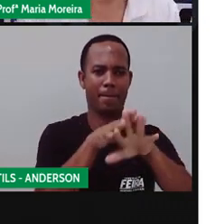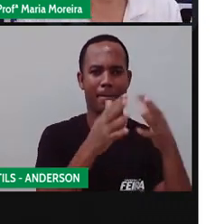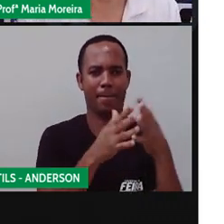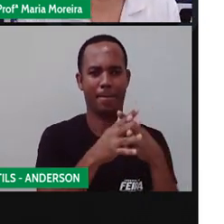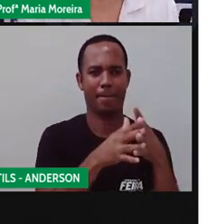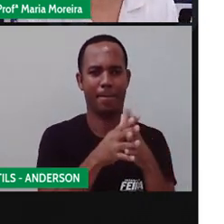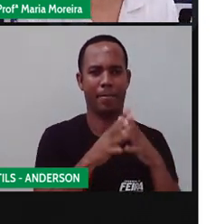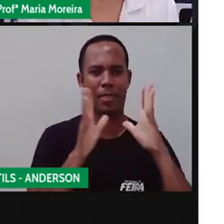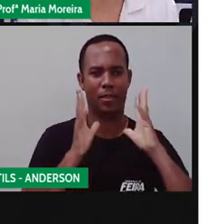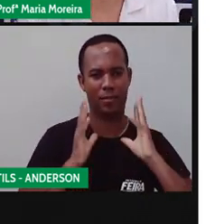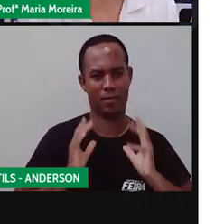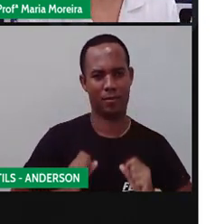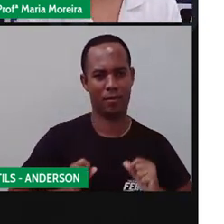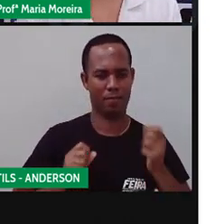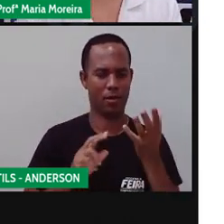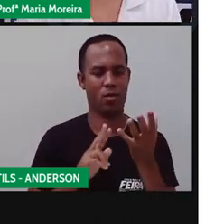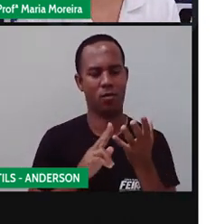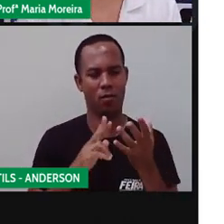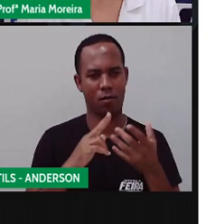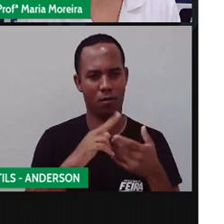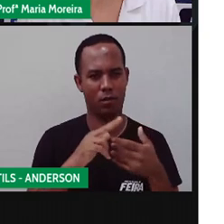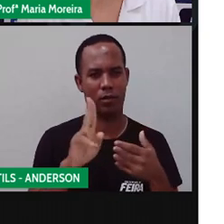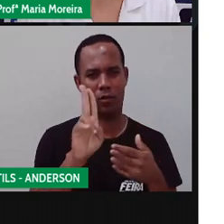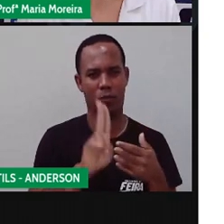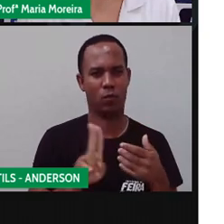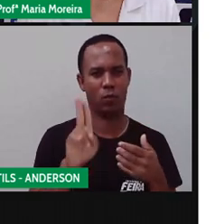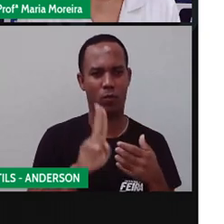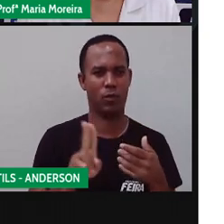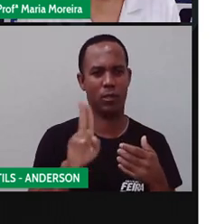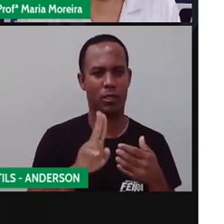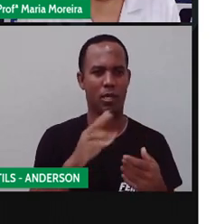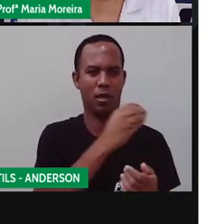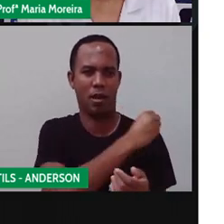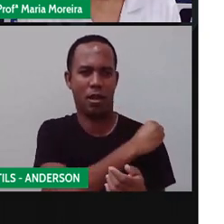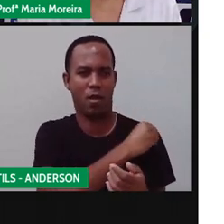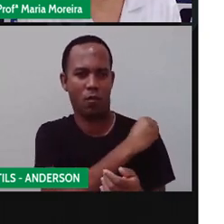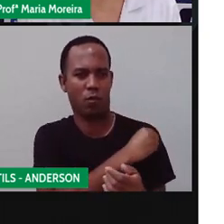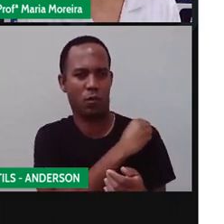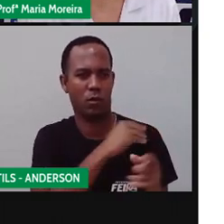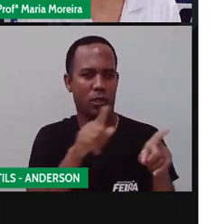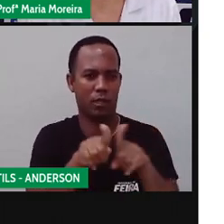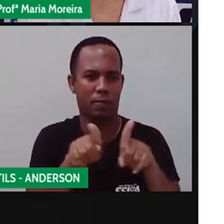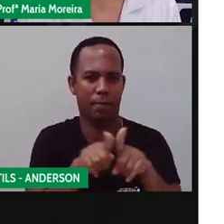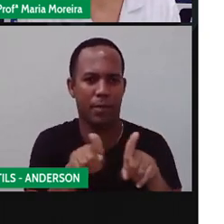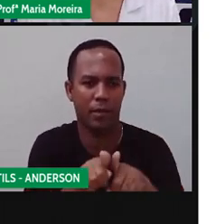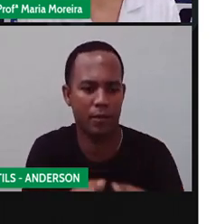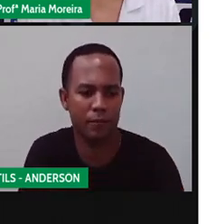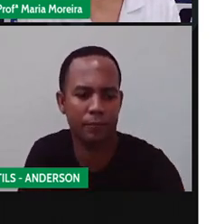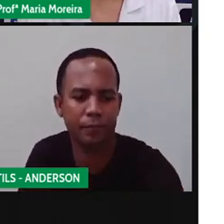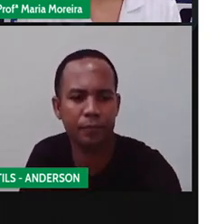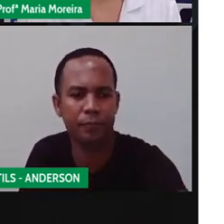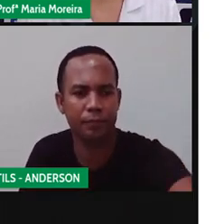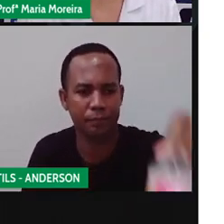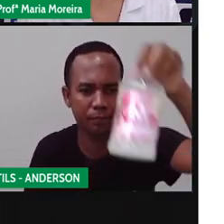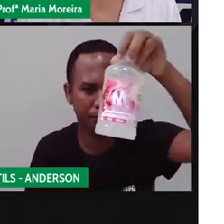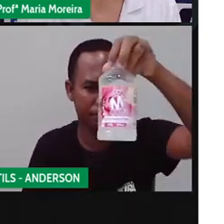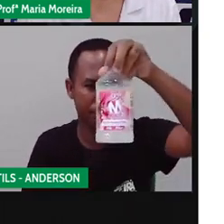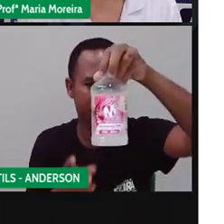limpinha, se tá cortadinha. Usem álcool em gel, tá? O álcool em gel. E usem o quê?